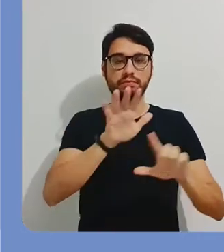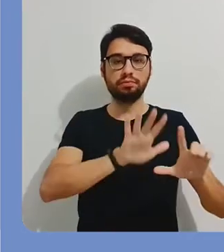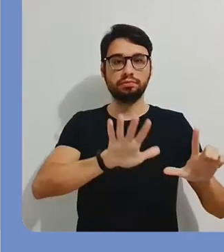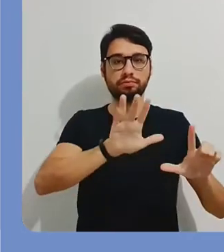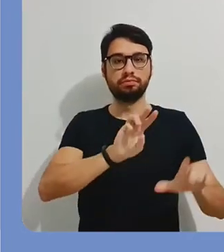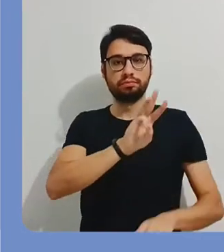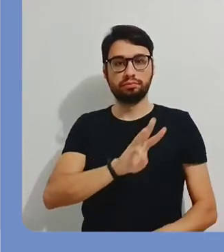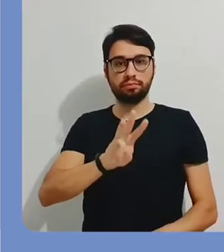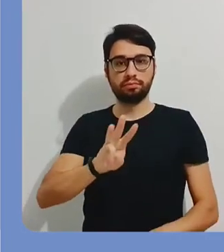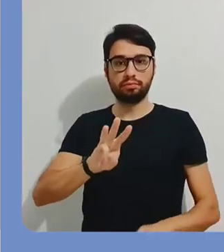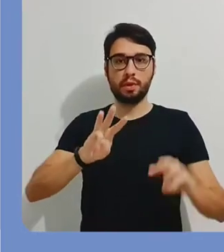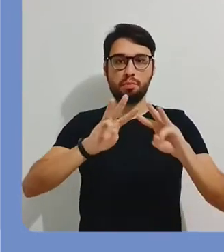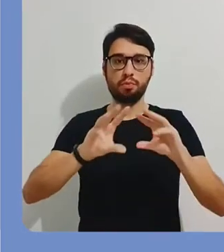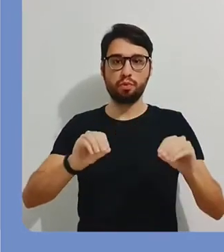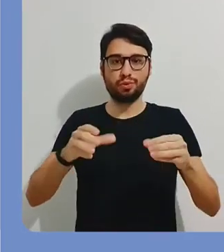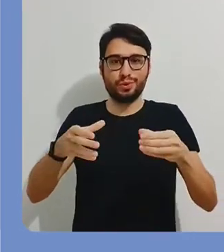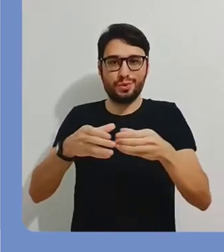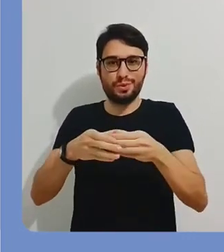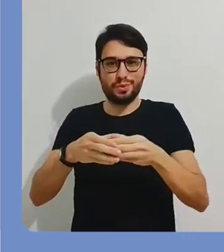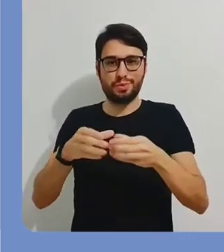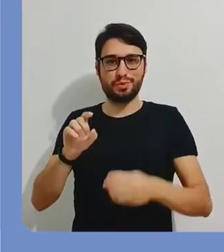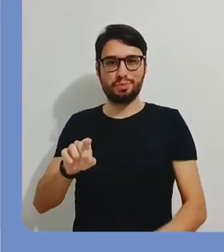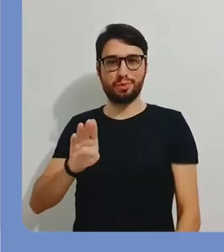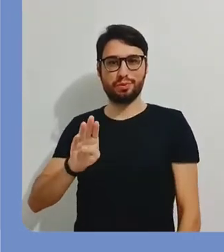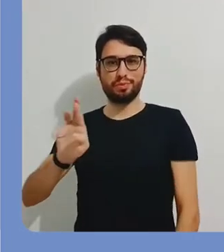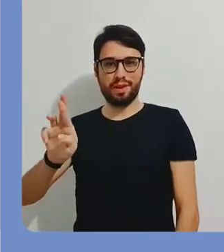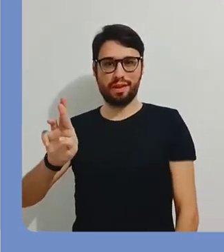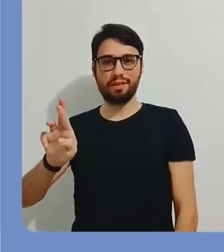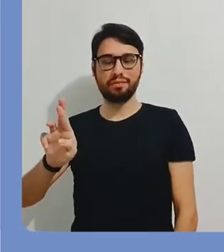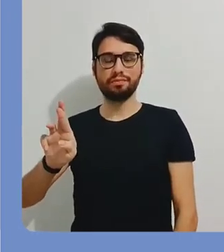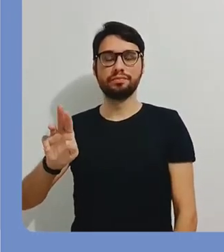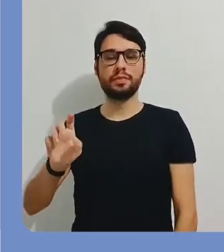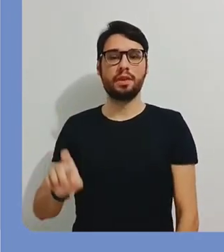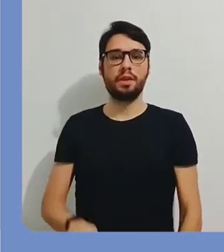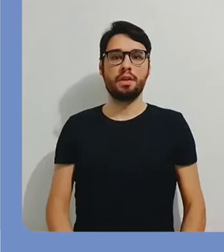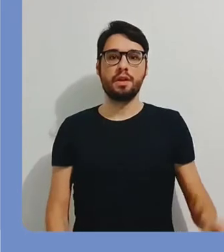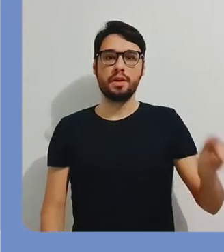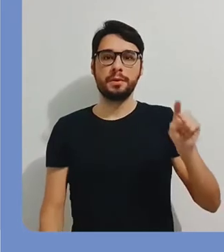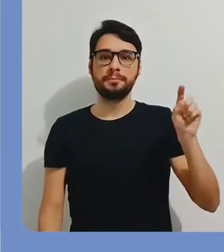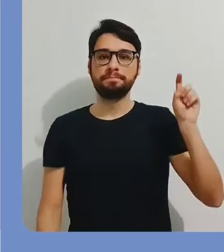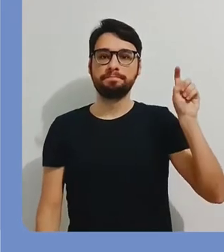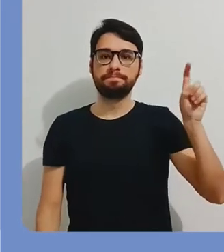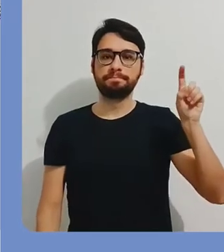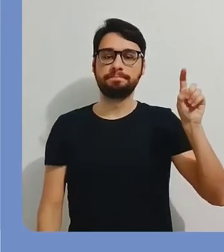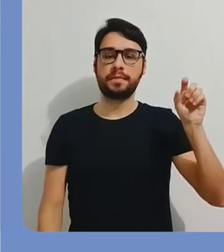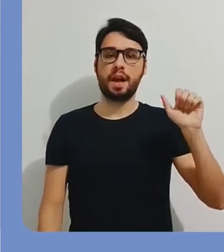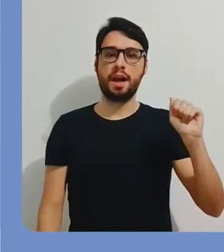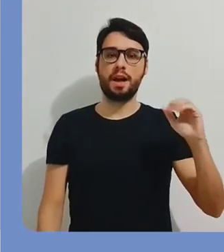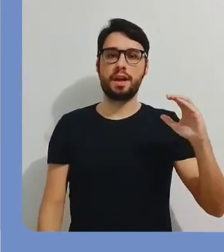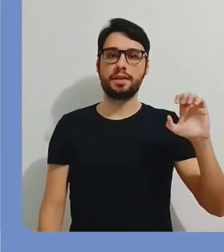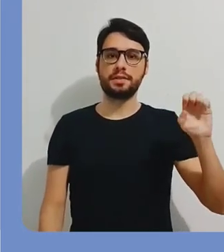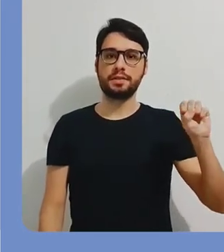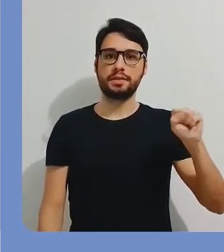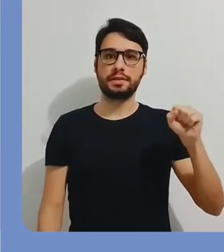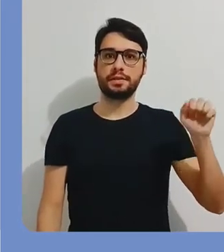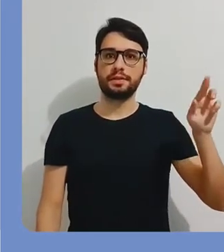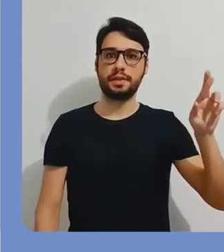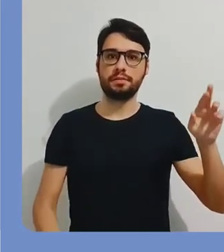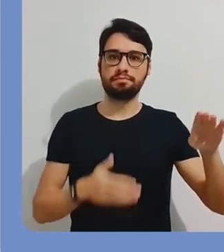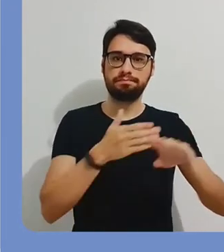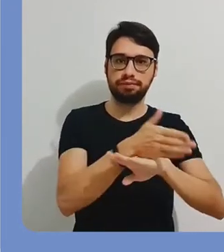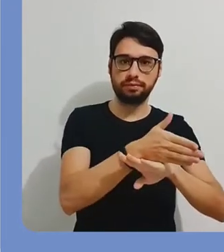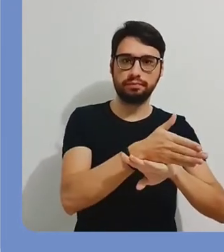precisa acessar a página grupos.moodle.ufsk.br e clicar em acessar no canto superior direito.